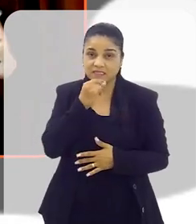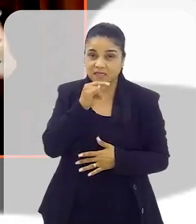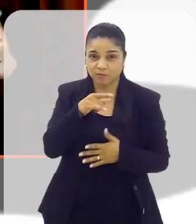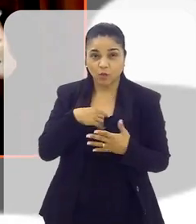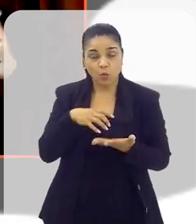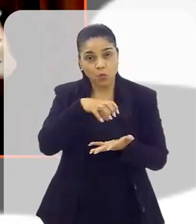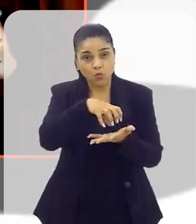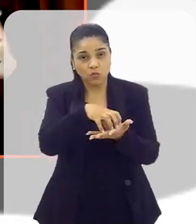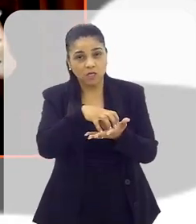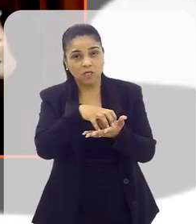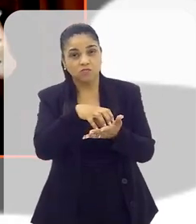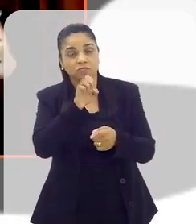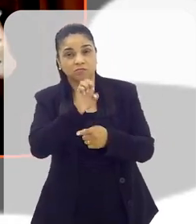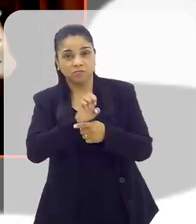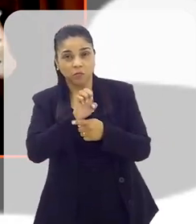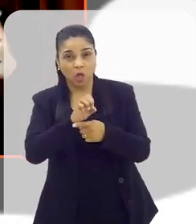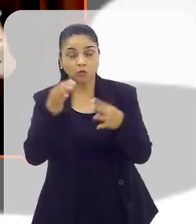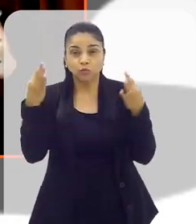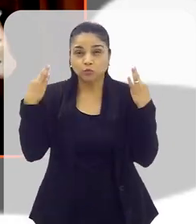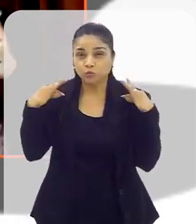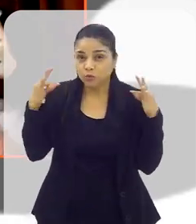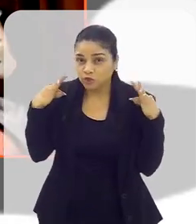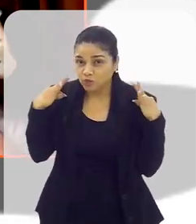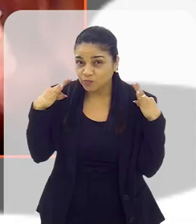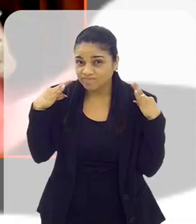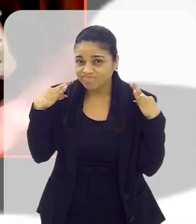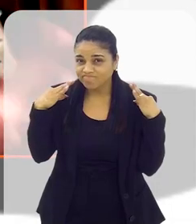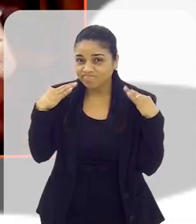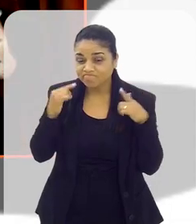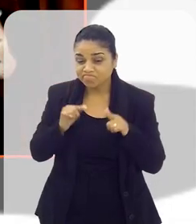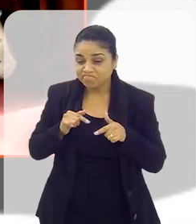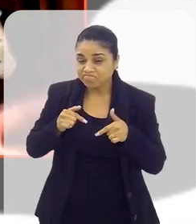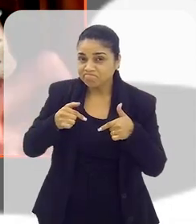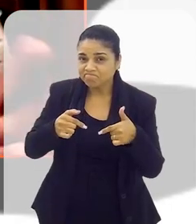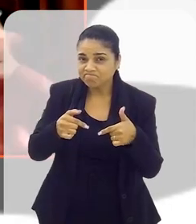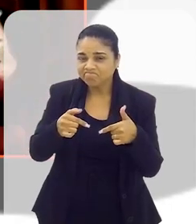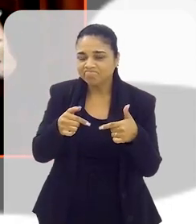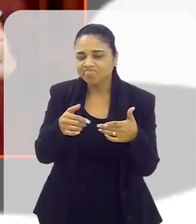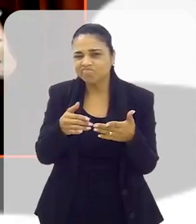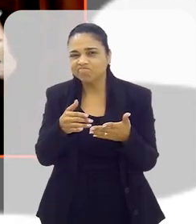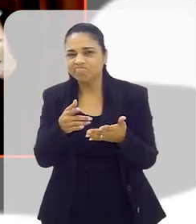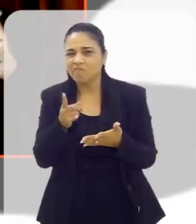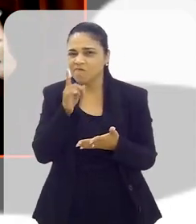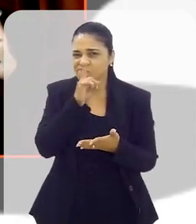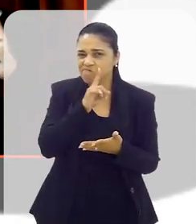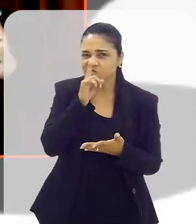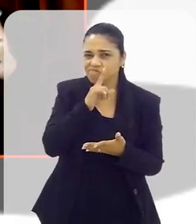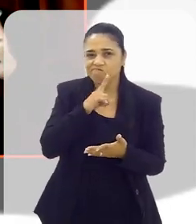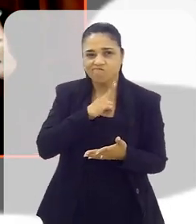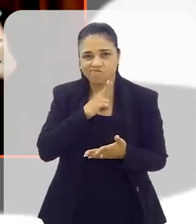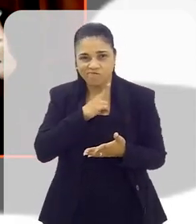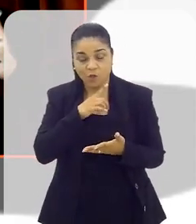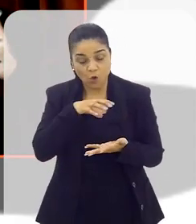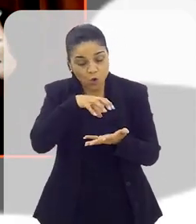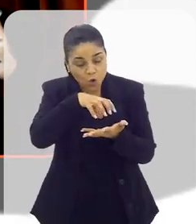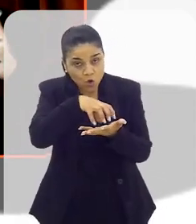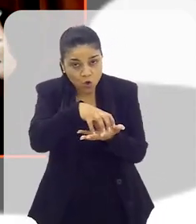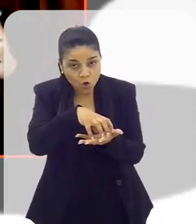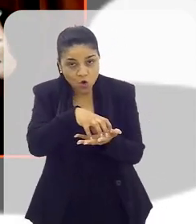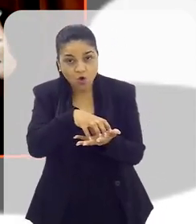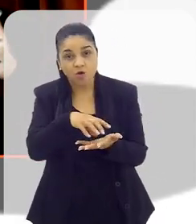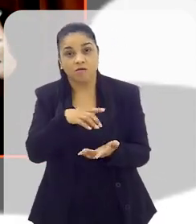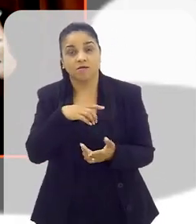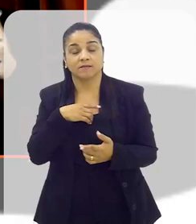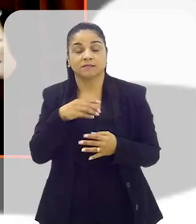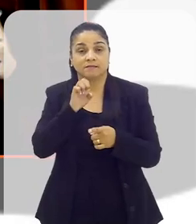a gente tem um Conselho Estadual de Turismo. Mas que funciona, aqui entre nós, aos trancos e barrancos. Um Conselho